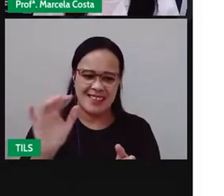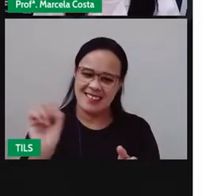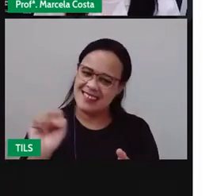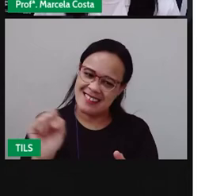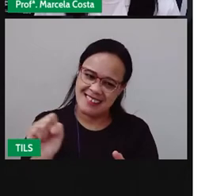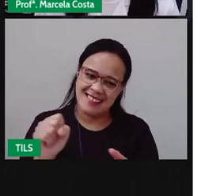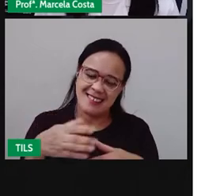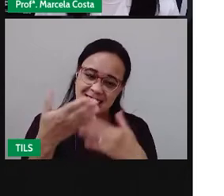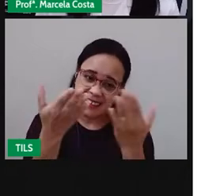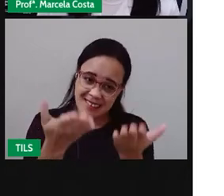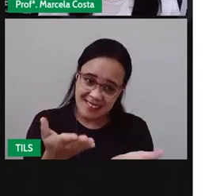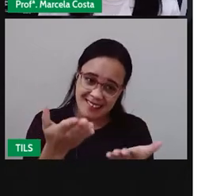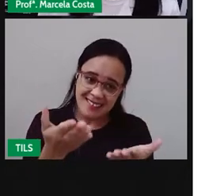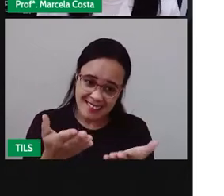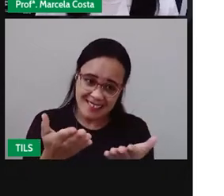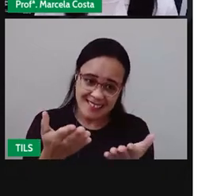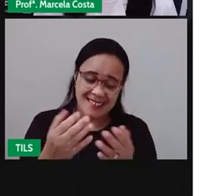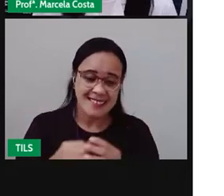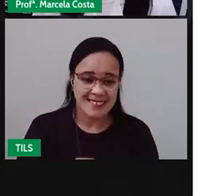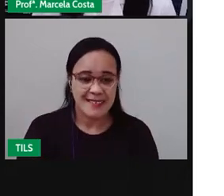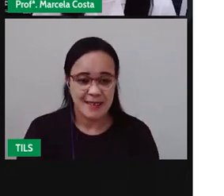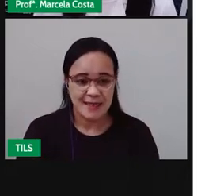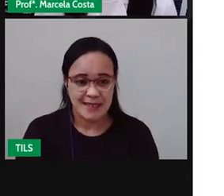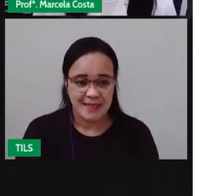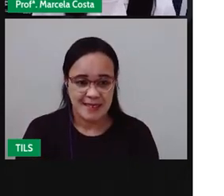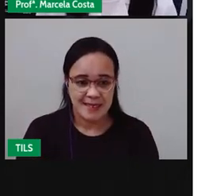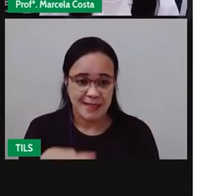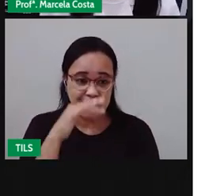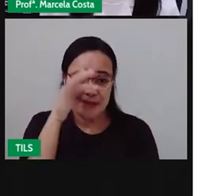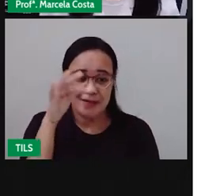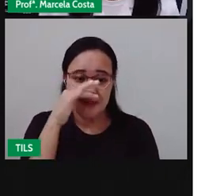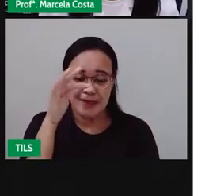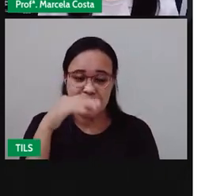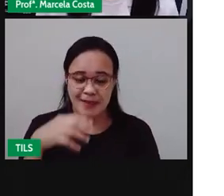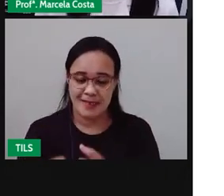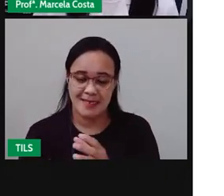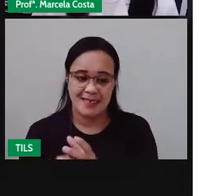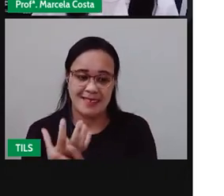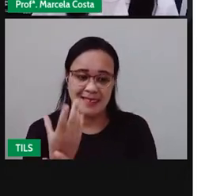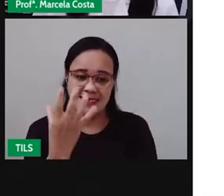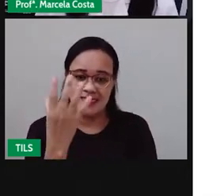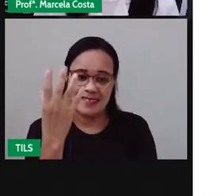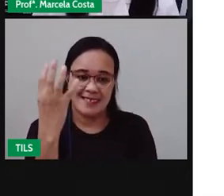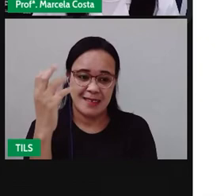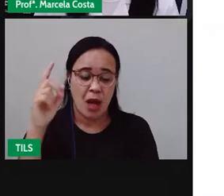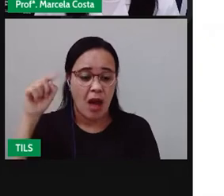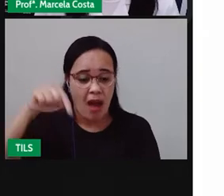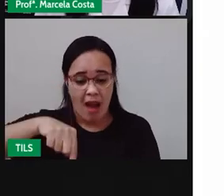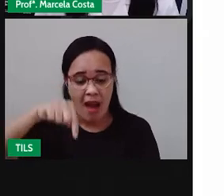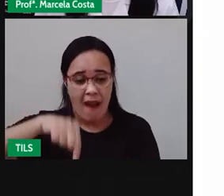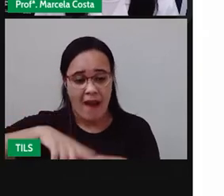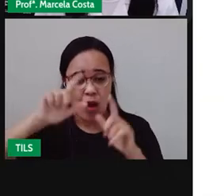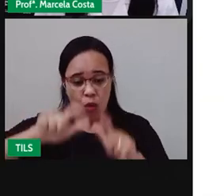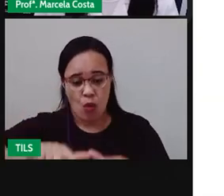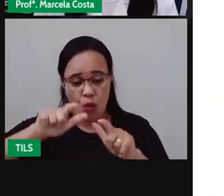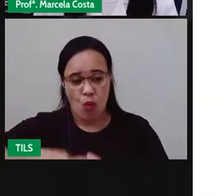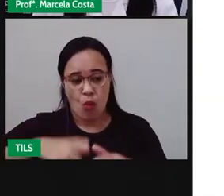Aqui a gente por ter esse porque por estar no agreste né por estar aí com